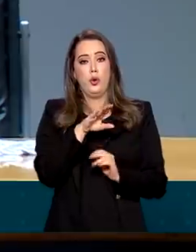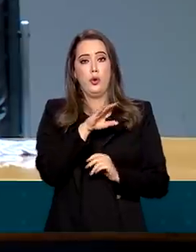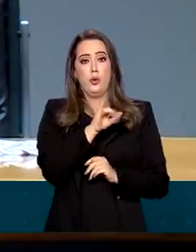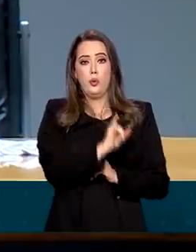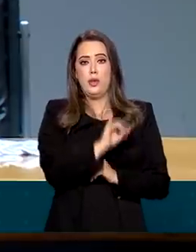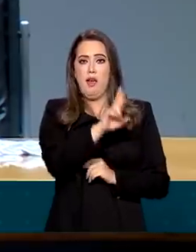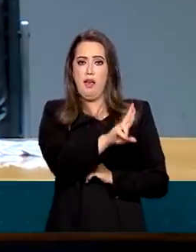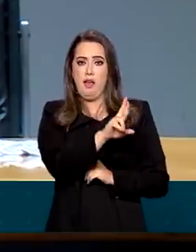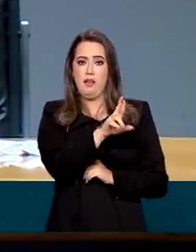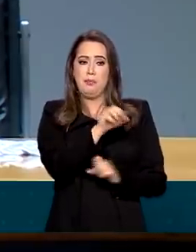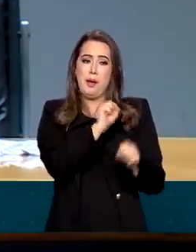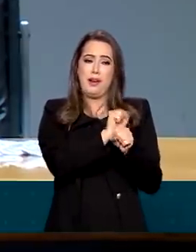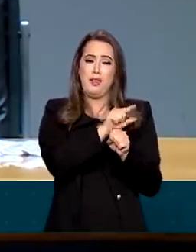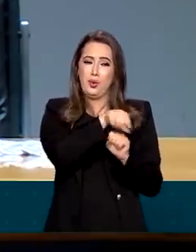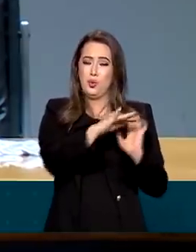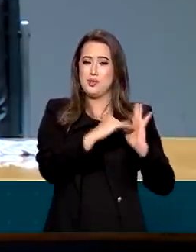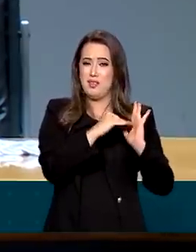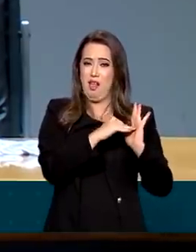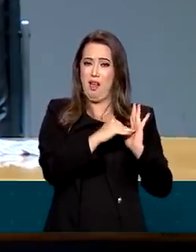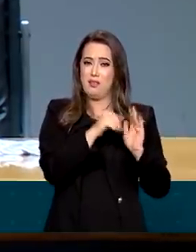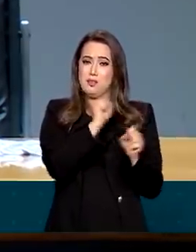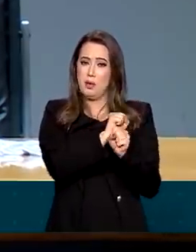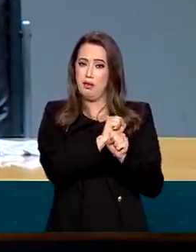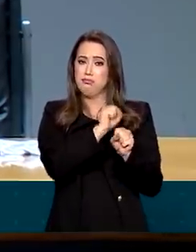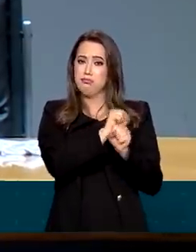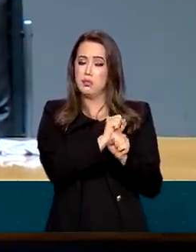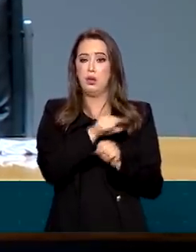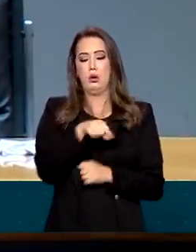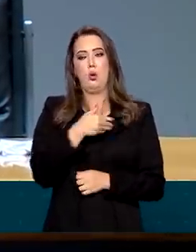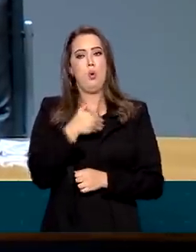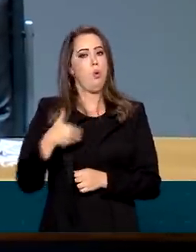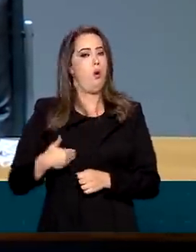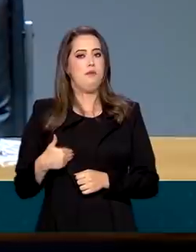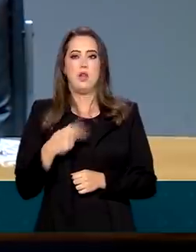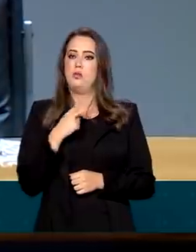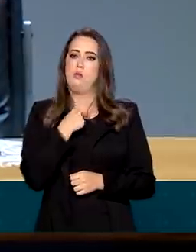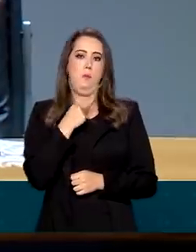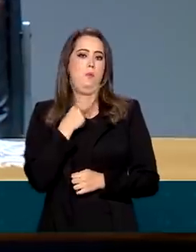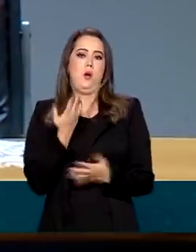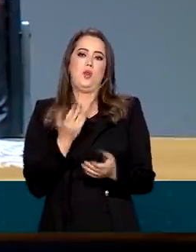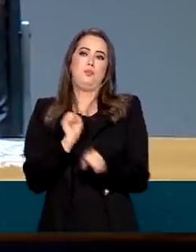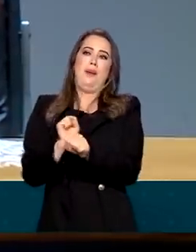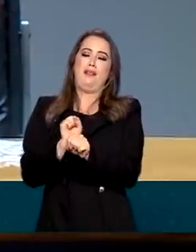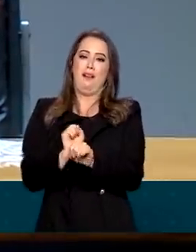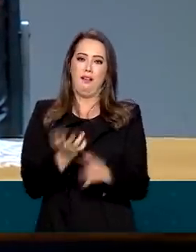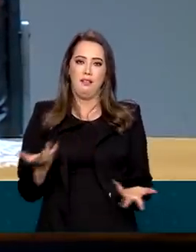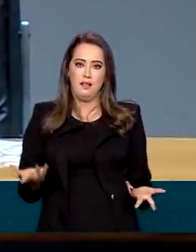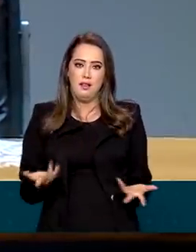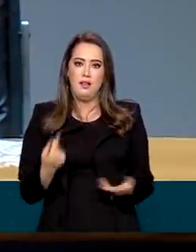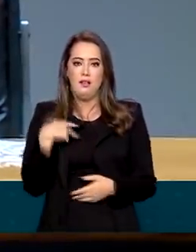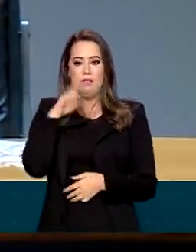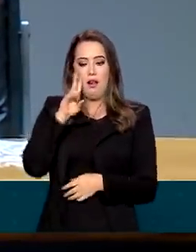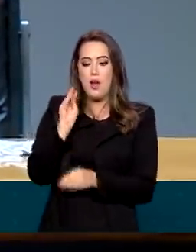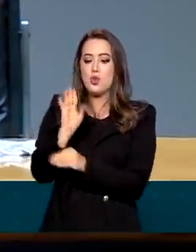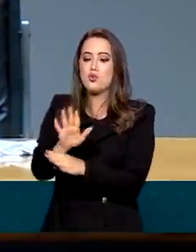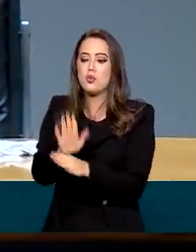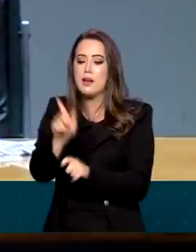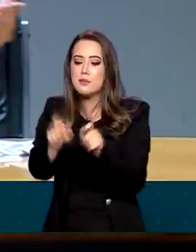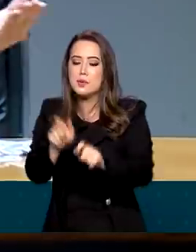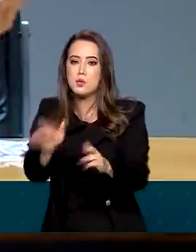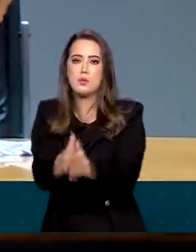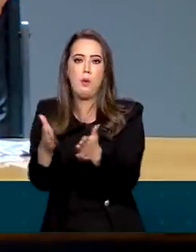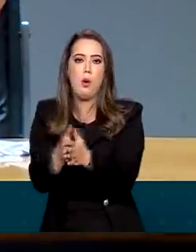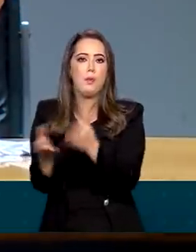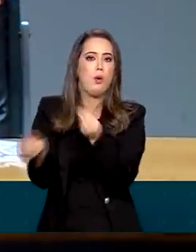Senado, como ele não andou, o governo não podia ficar parado. O presidente tem que dizer, olha, eu não vou deixar de assistir os mais frágeis, vai acabar o auxílio